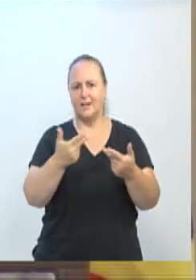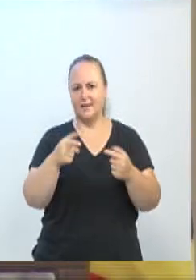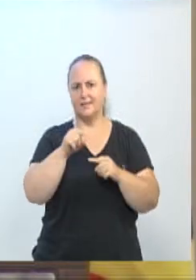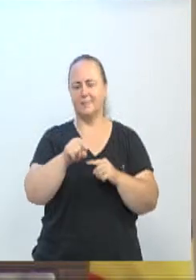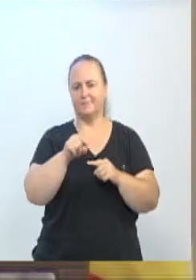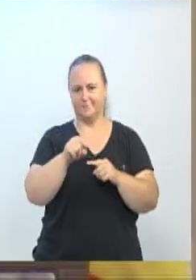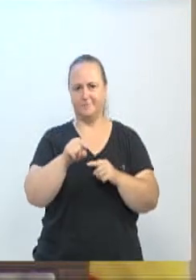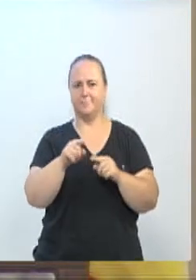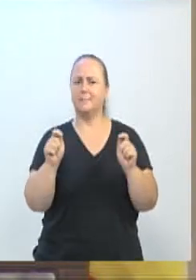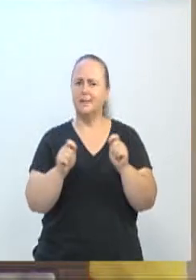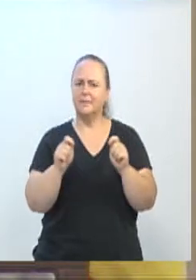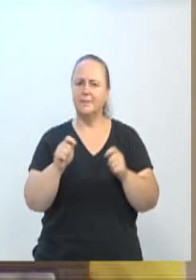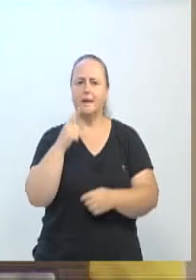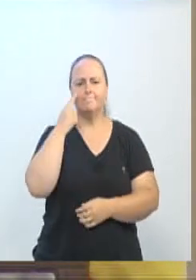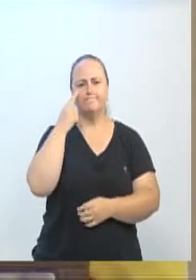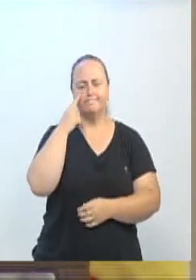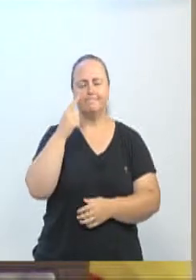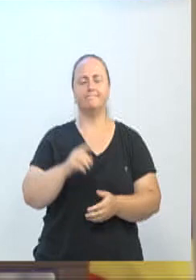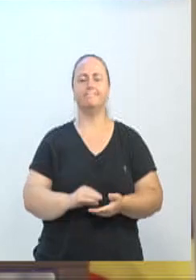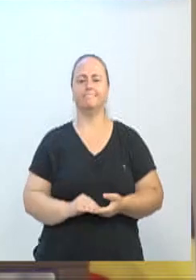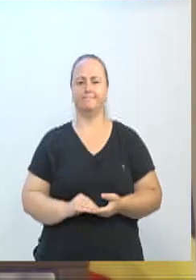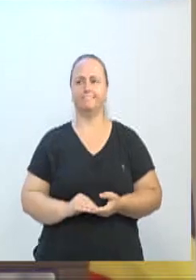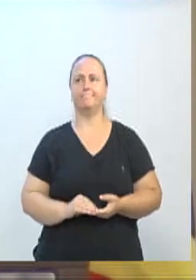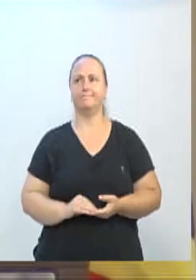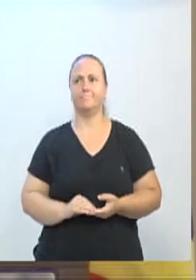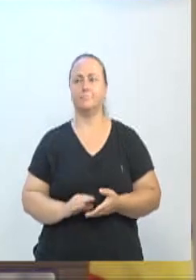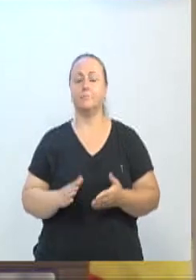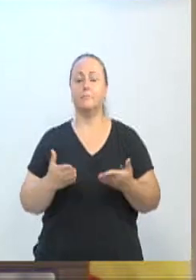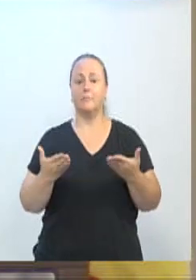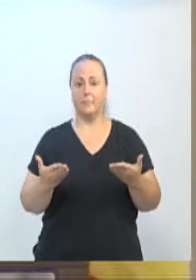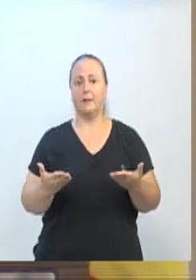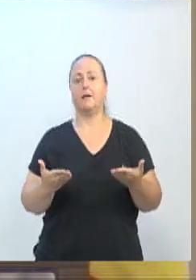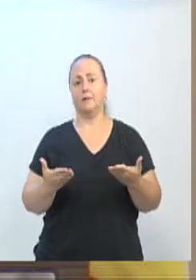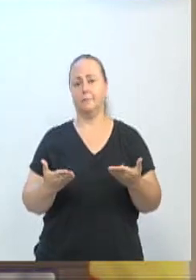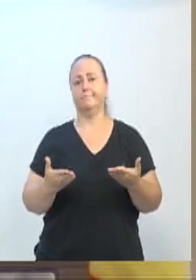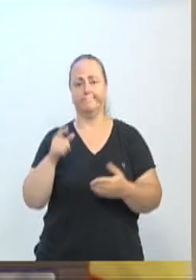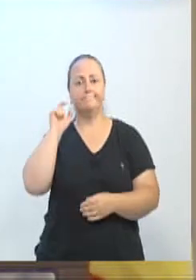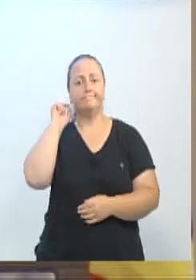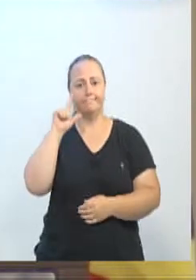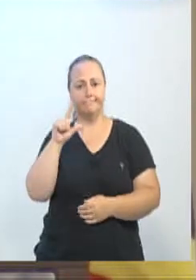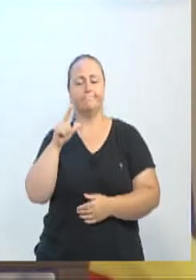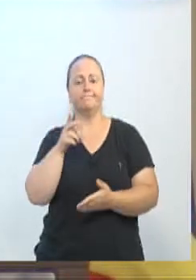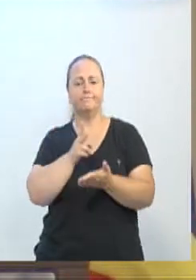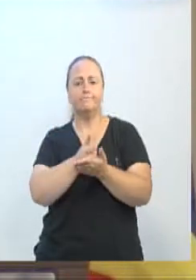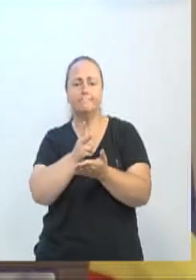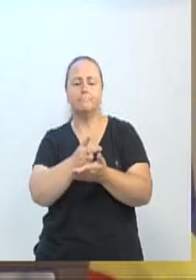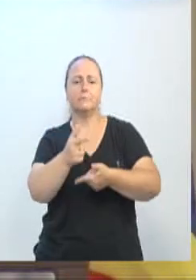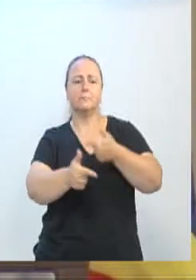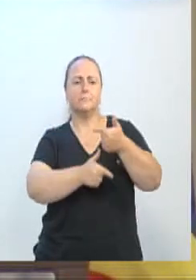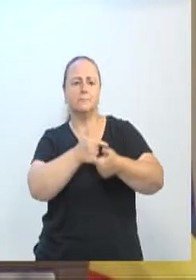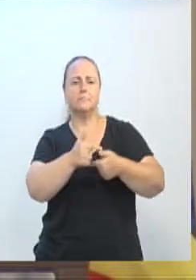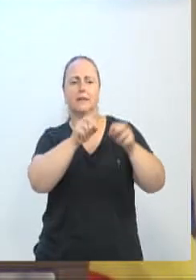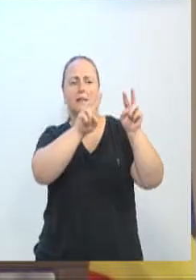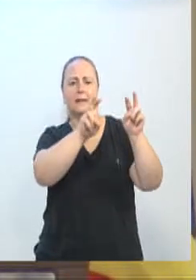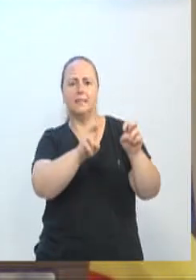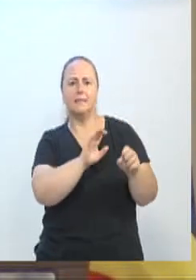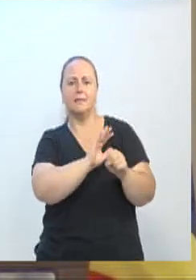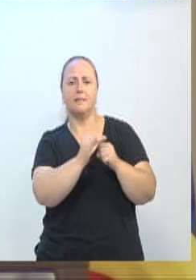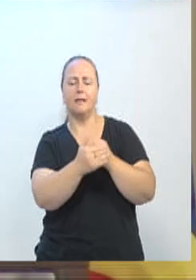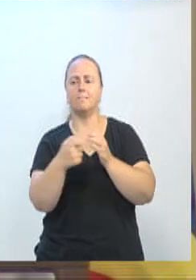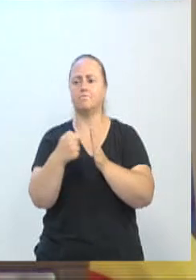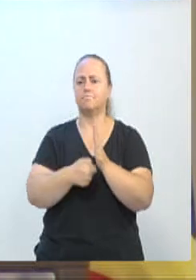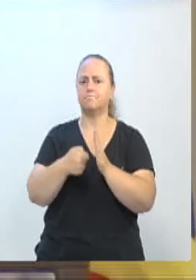essa situação. E, dessa forma, vereador Maurício, a gente segue, na verdade, trabalhando pelos bairros e pelos temas e lutando na